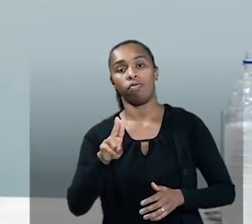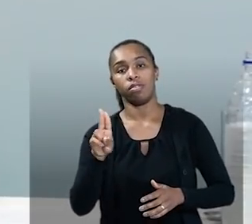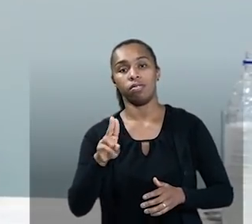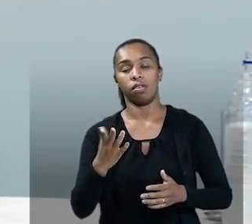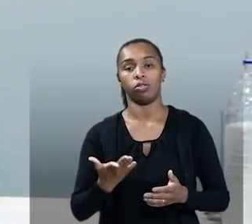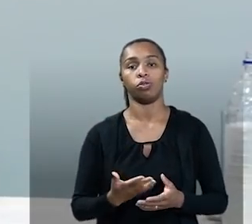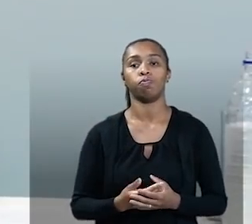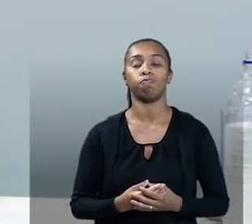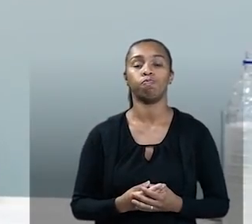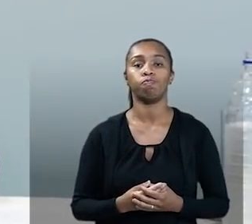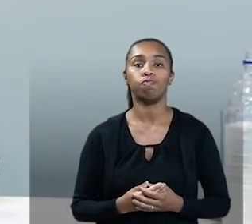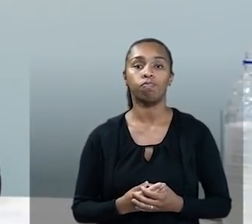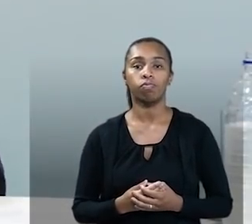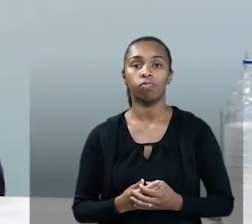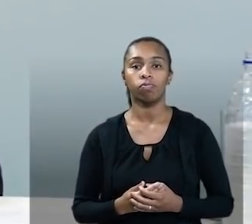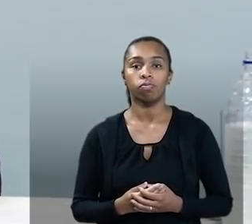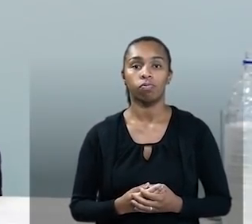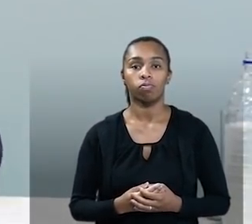RNP.